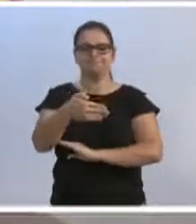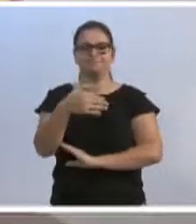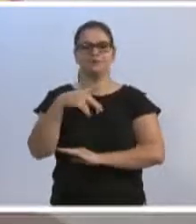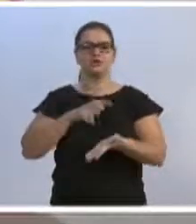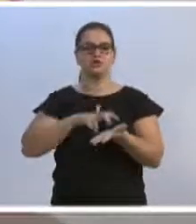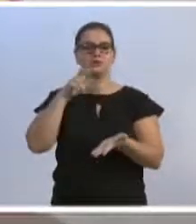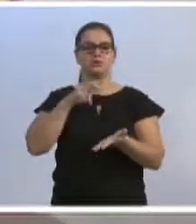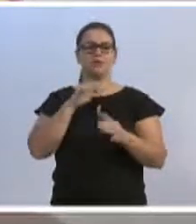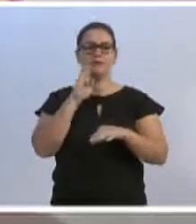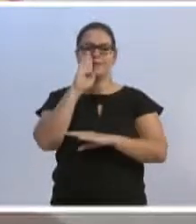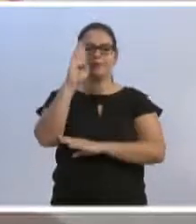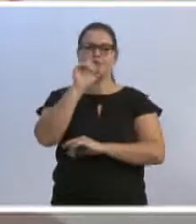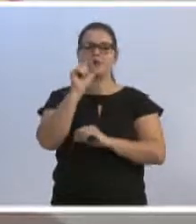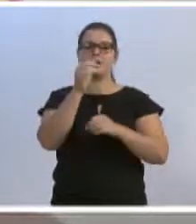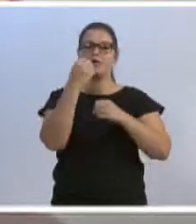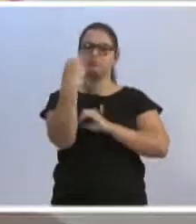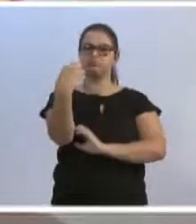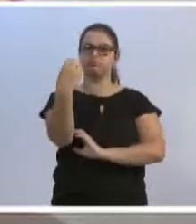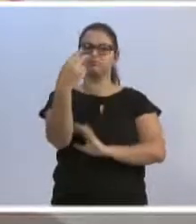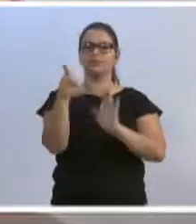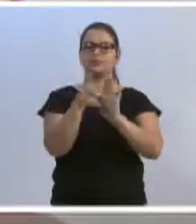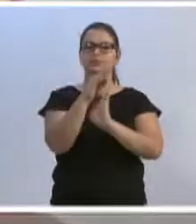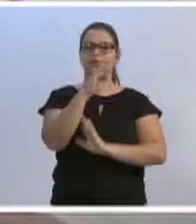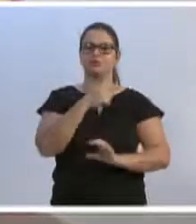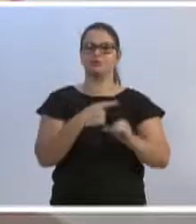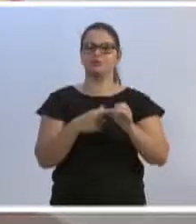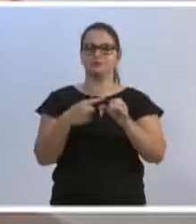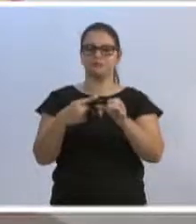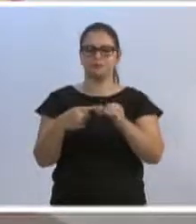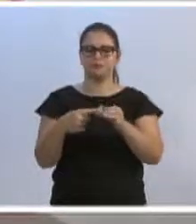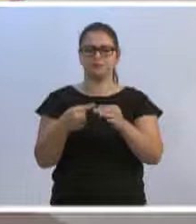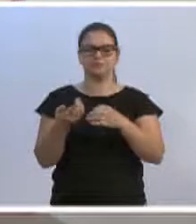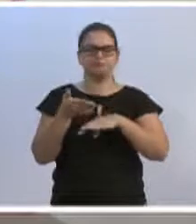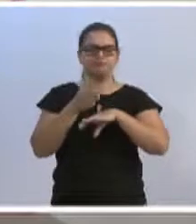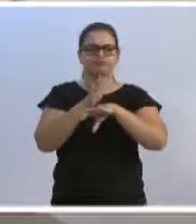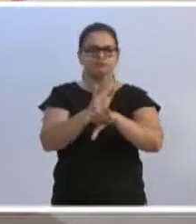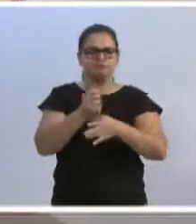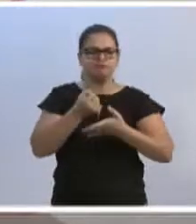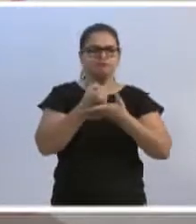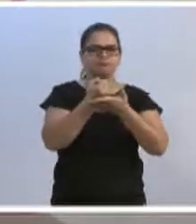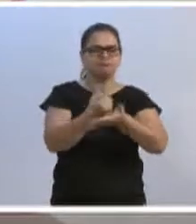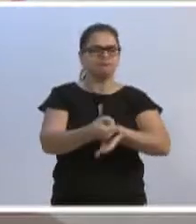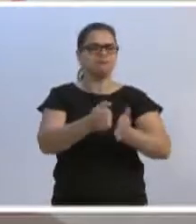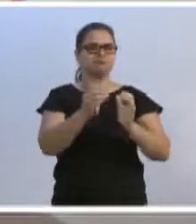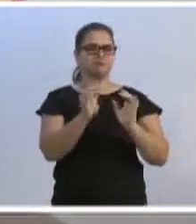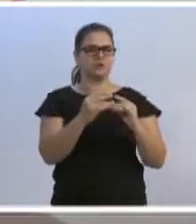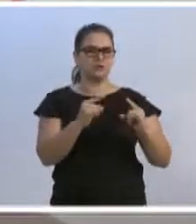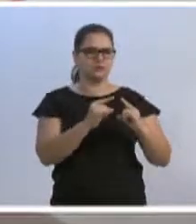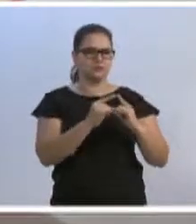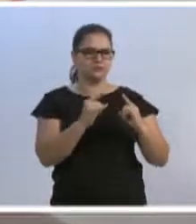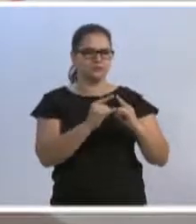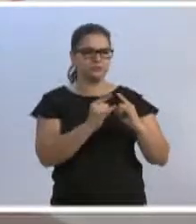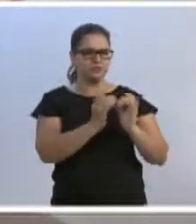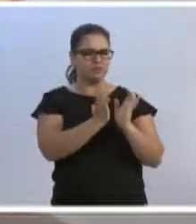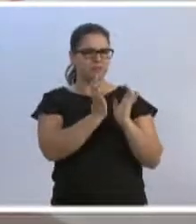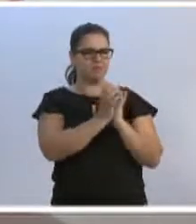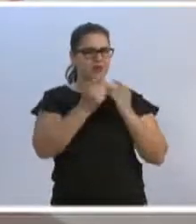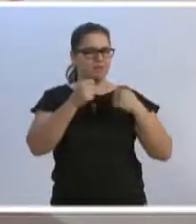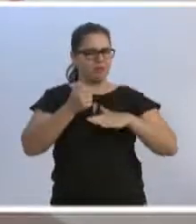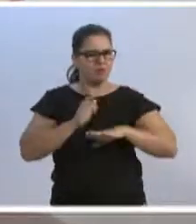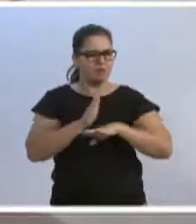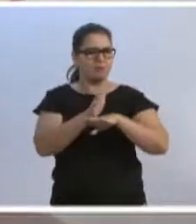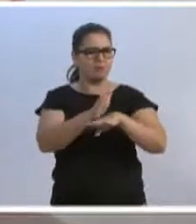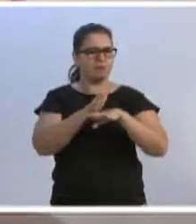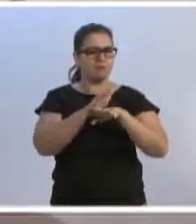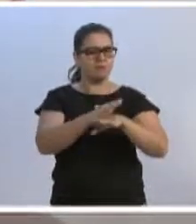nas principais sinaleiras da cidade. auxiliar esta instituição que precisa de todo o apoio